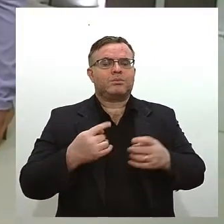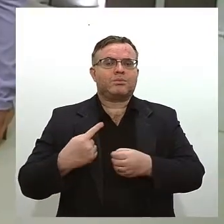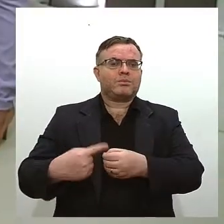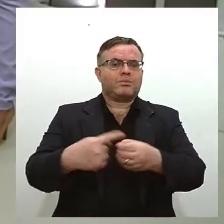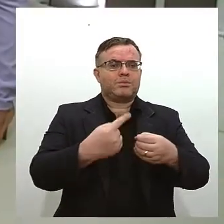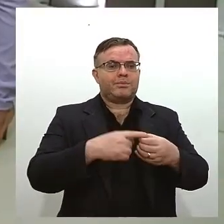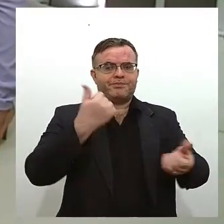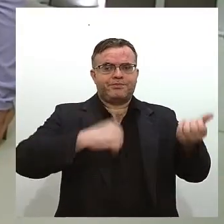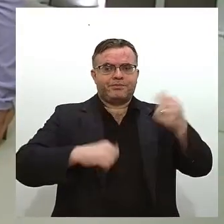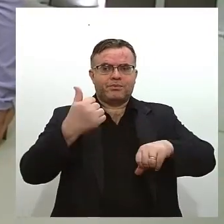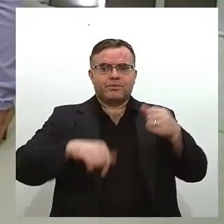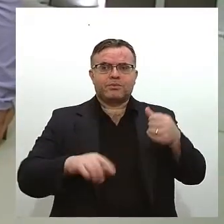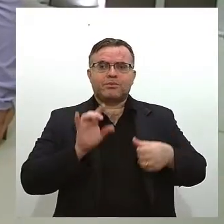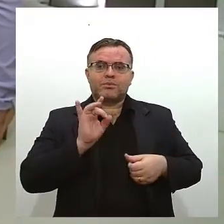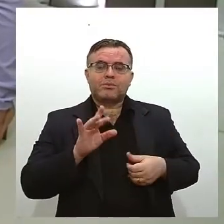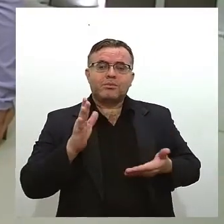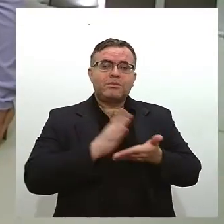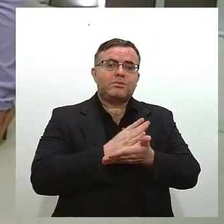analisados ou só alguns